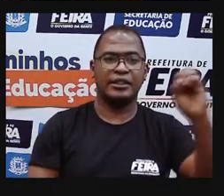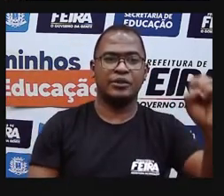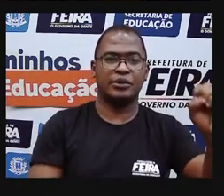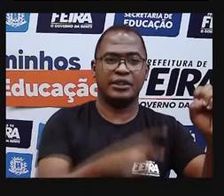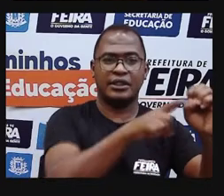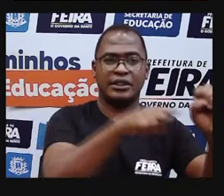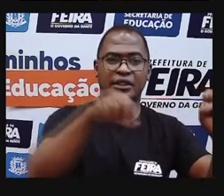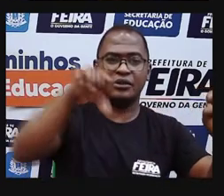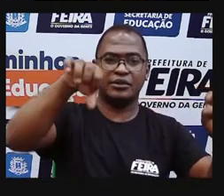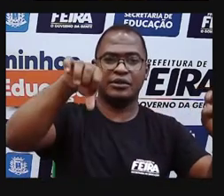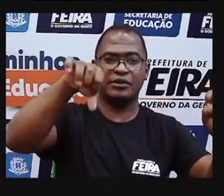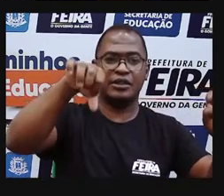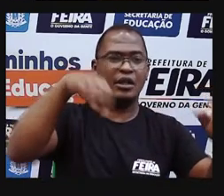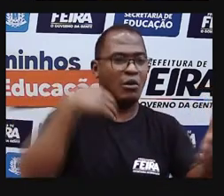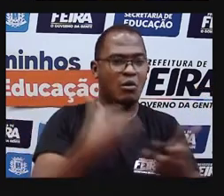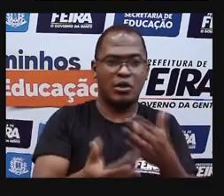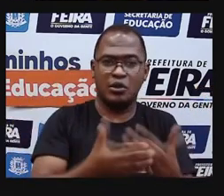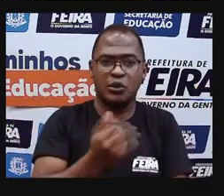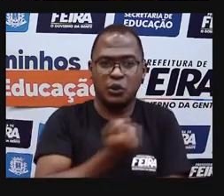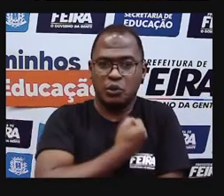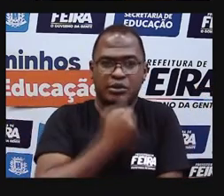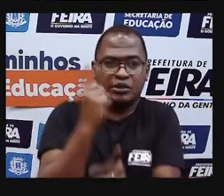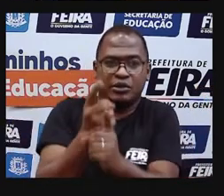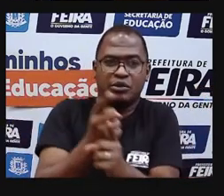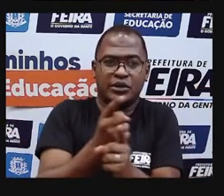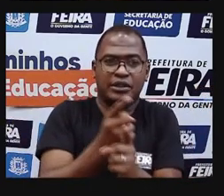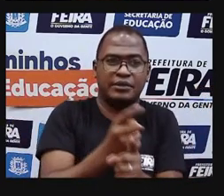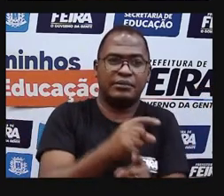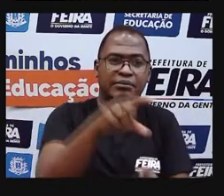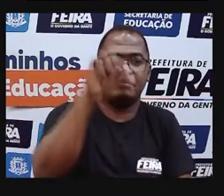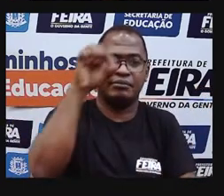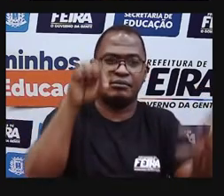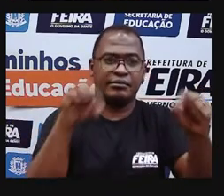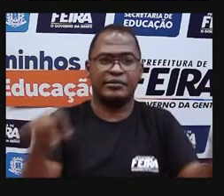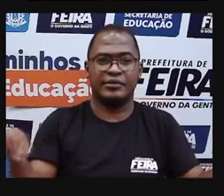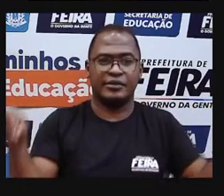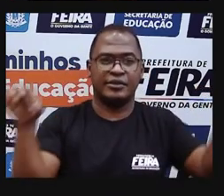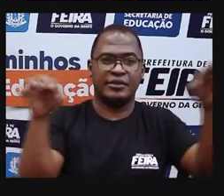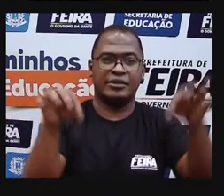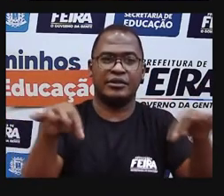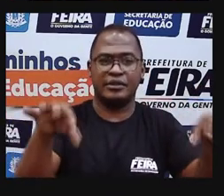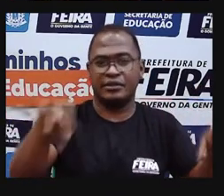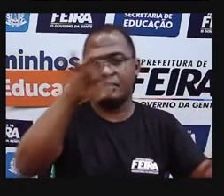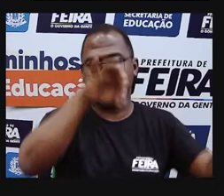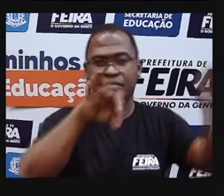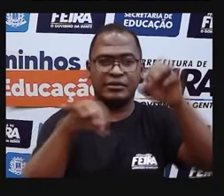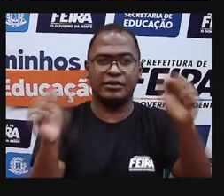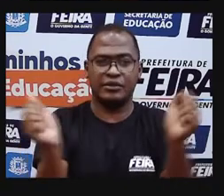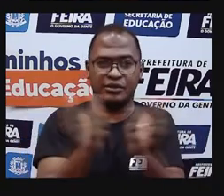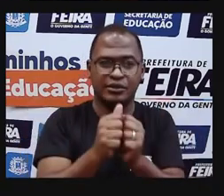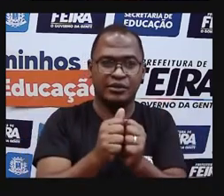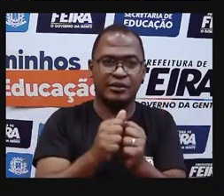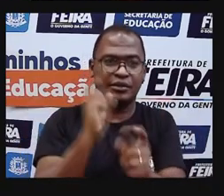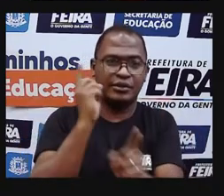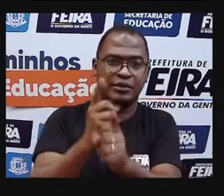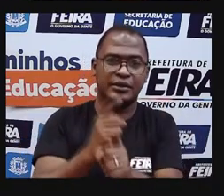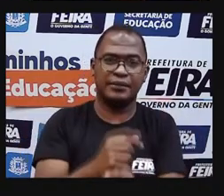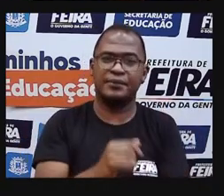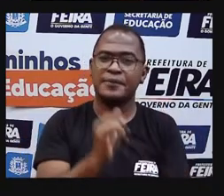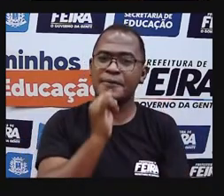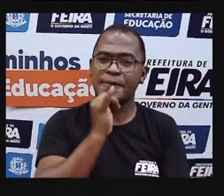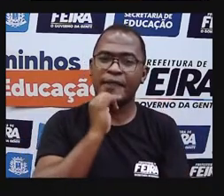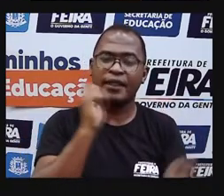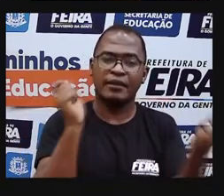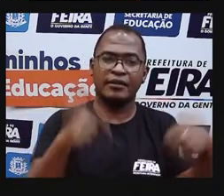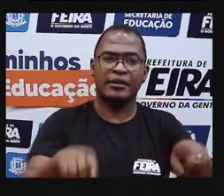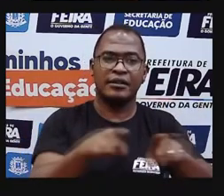eles eu vou formar os outros números, né? Então, a gente sabe que além de ser, ele tem uma base